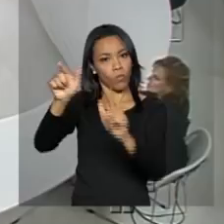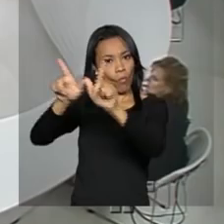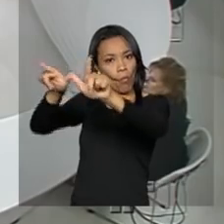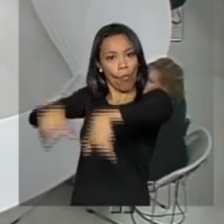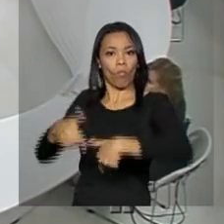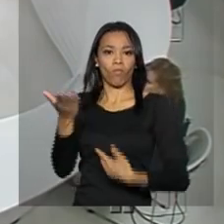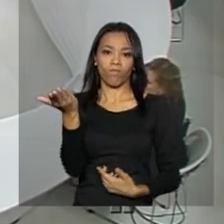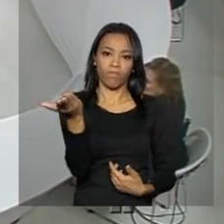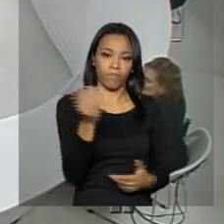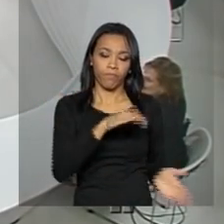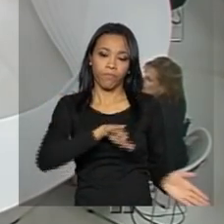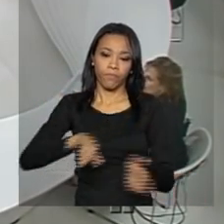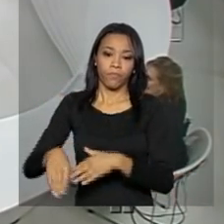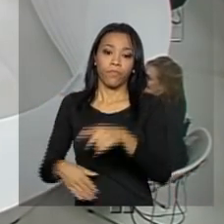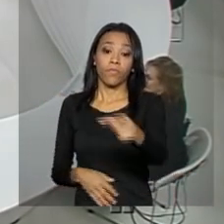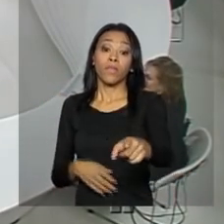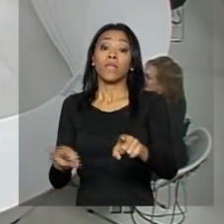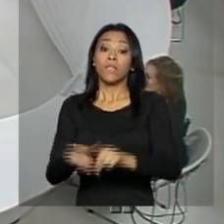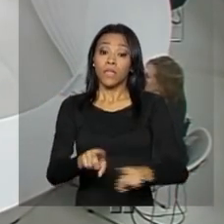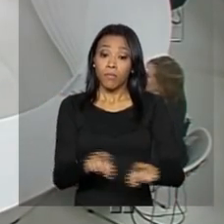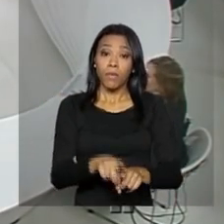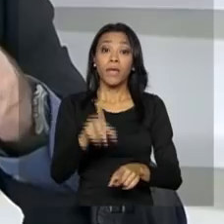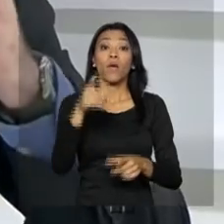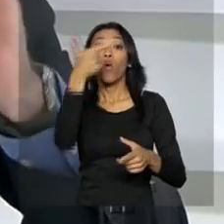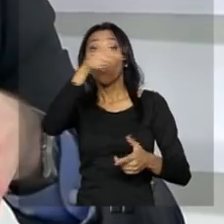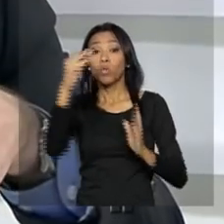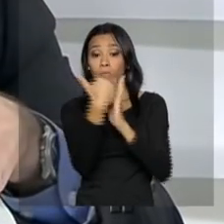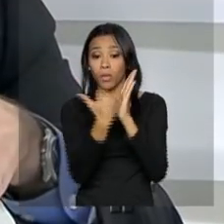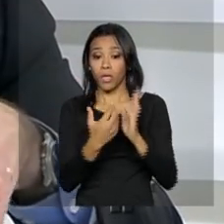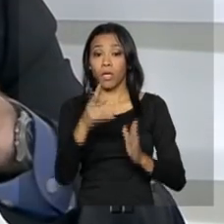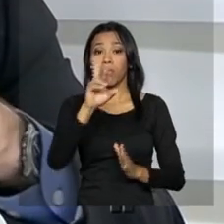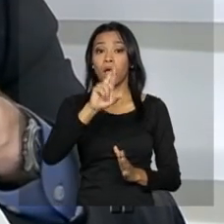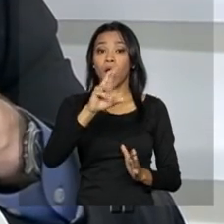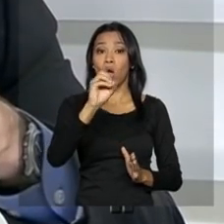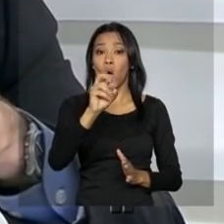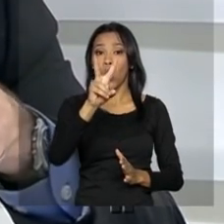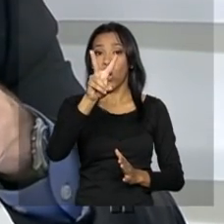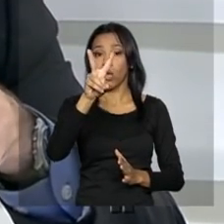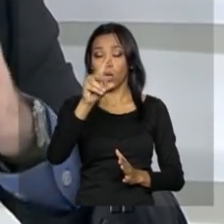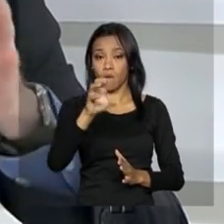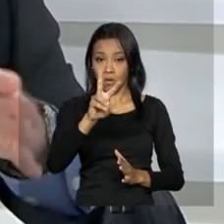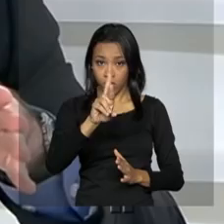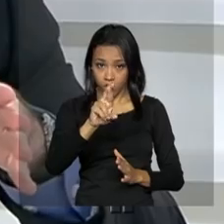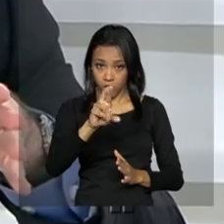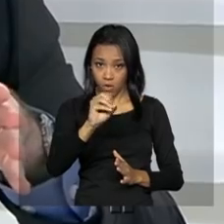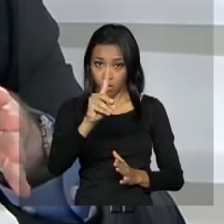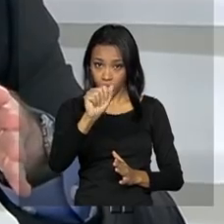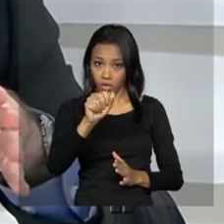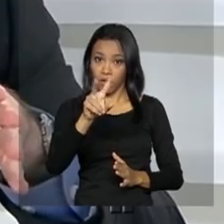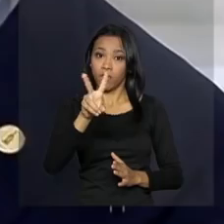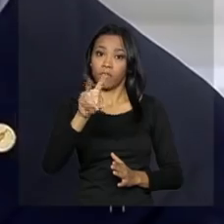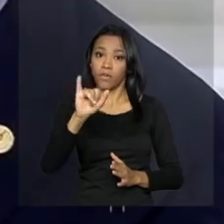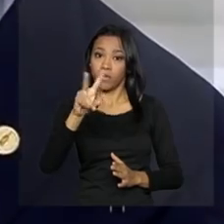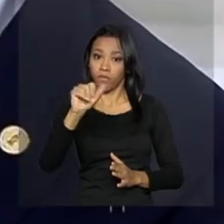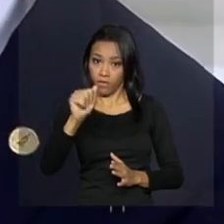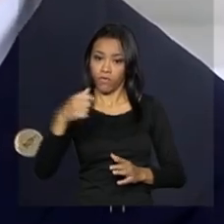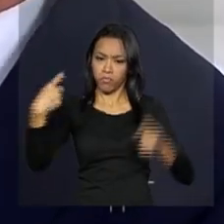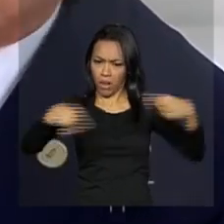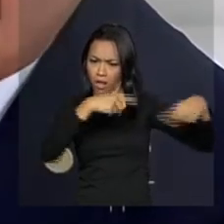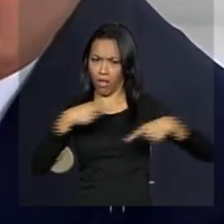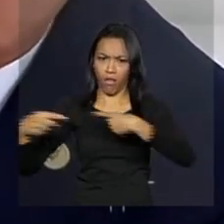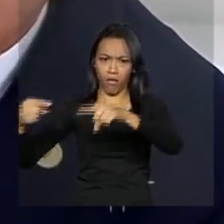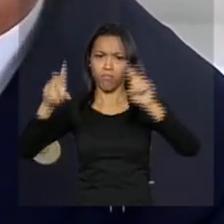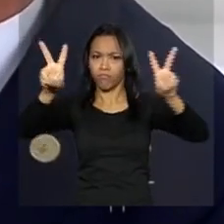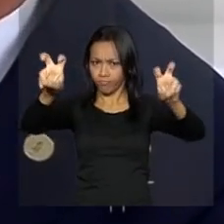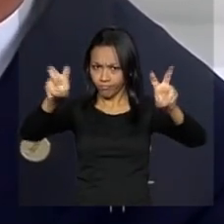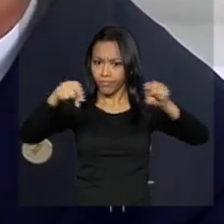maioria. E no programa Roda Viva, da TV Cultura, o atual Momento do Brasil também foi debatido nesta segunda-feira. O convidado